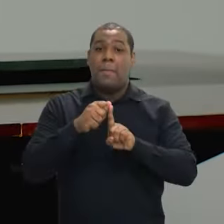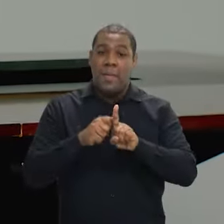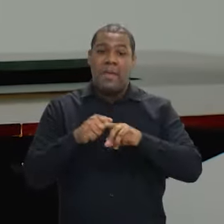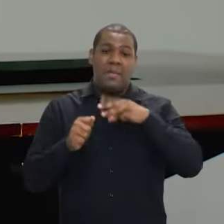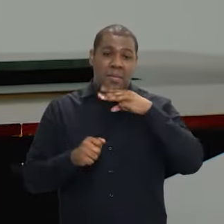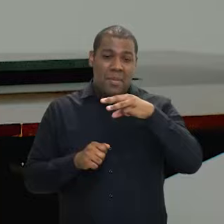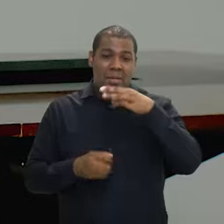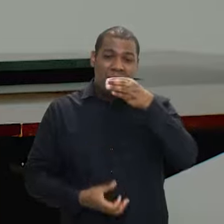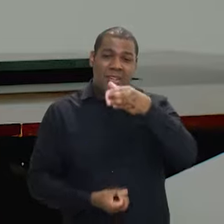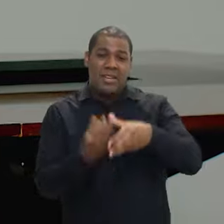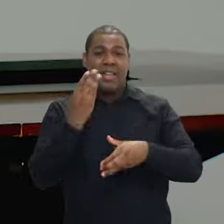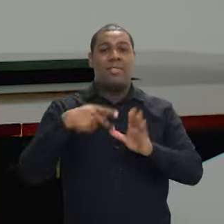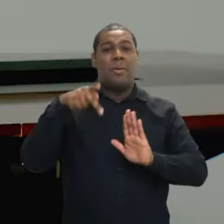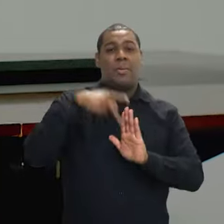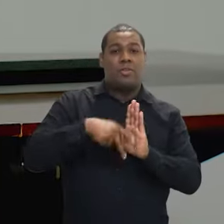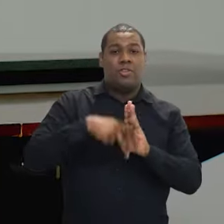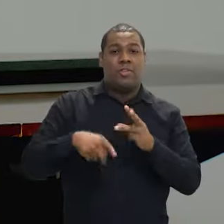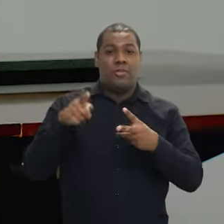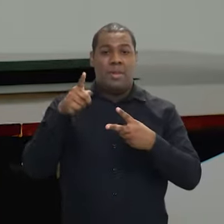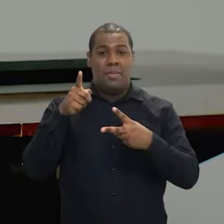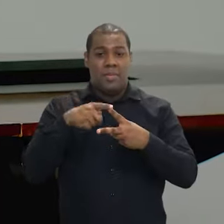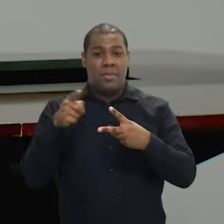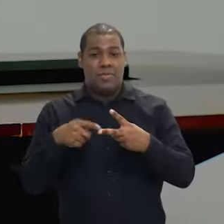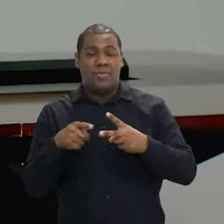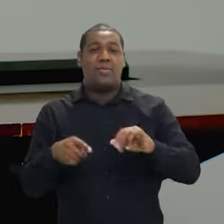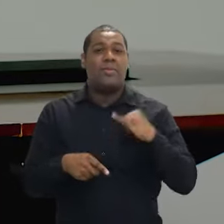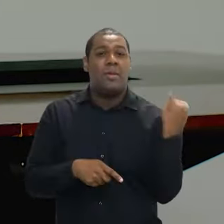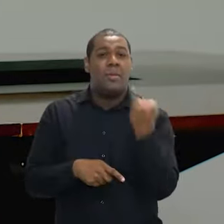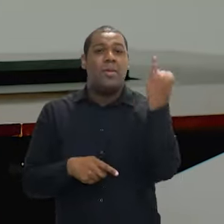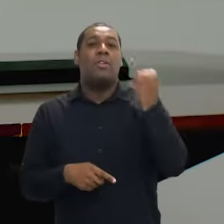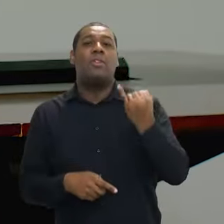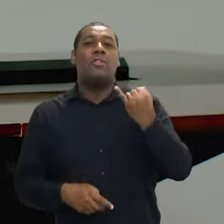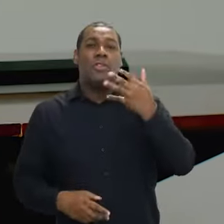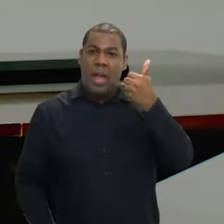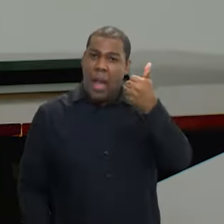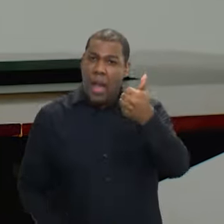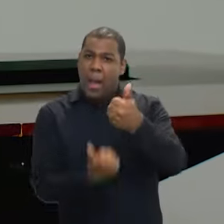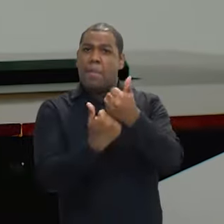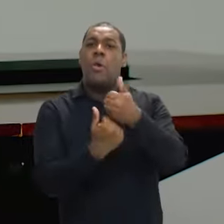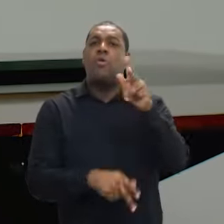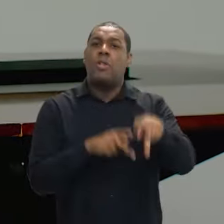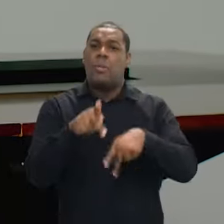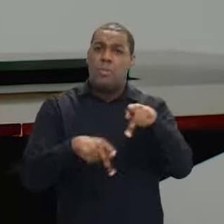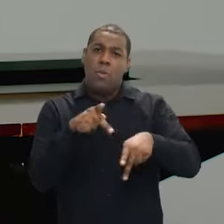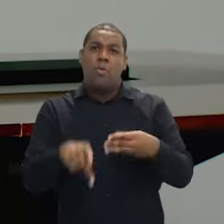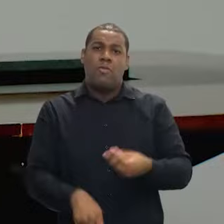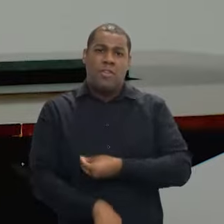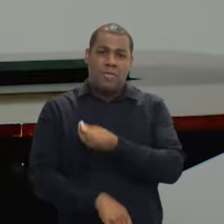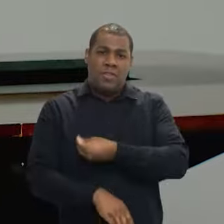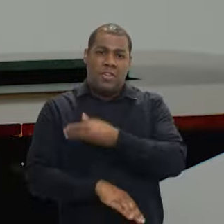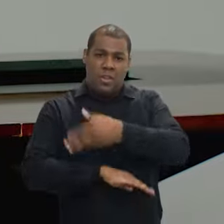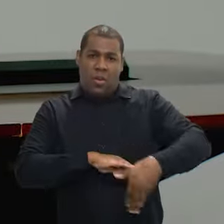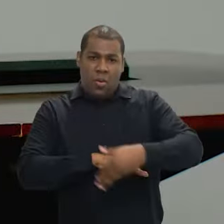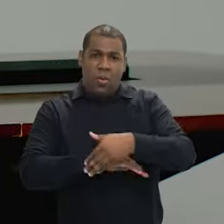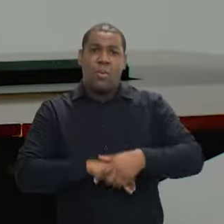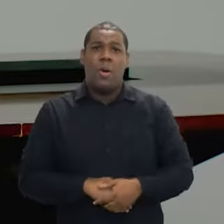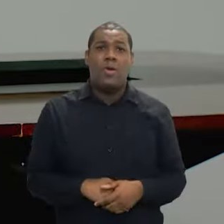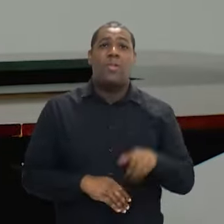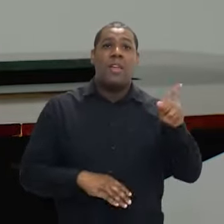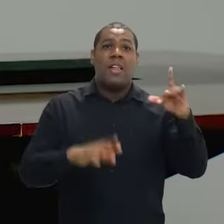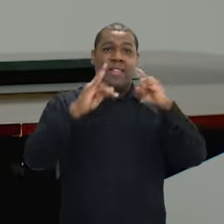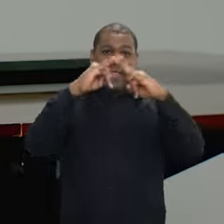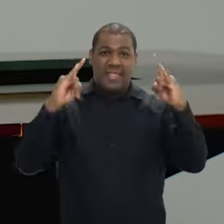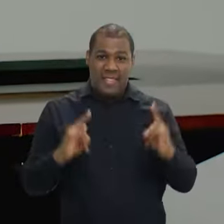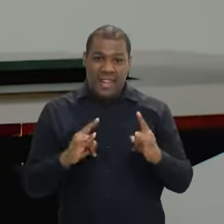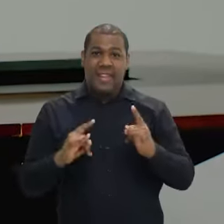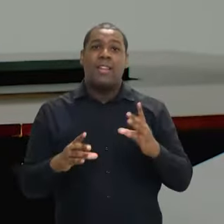esse mês, já foi lançado dois programas importantes, são os pontos de apoio à população em situação de rua, que são aqueles pontos que vão proporcionar